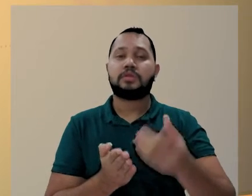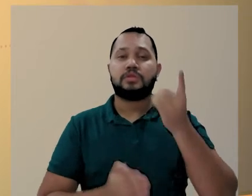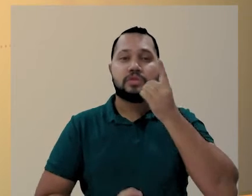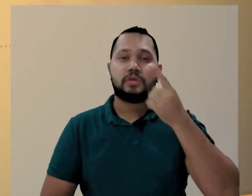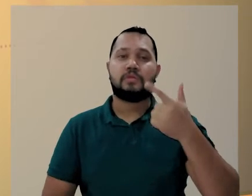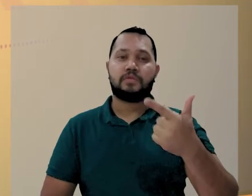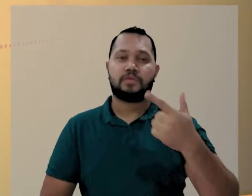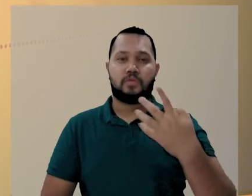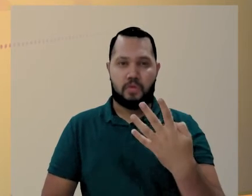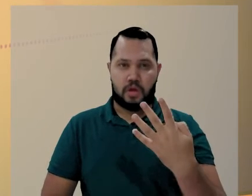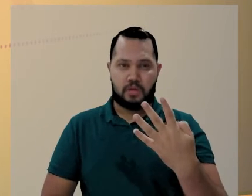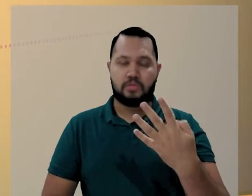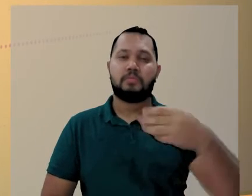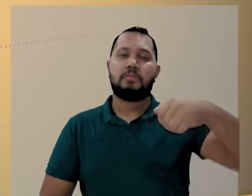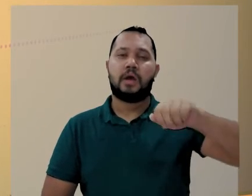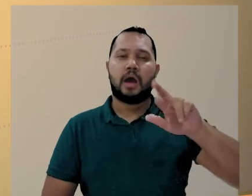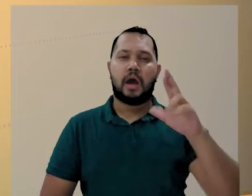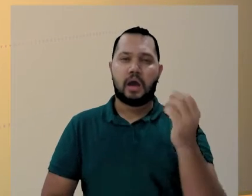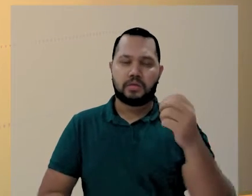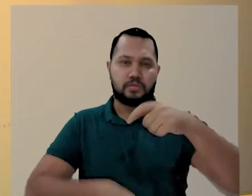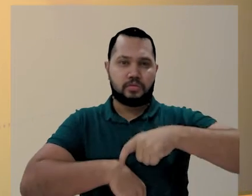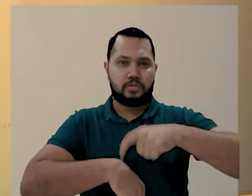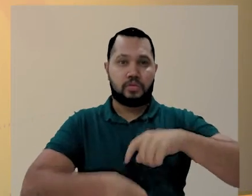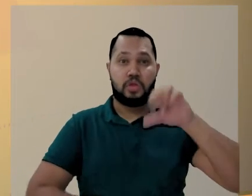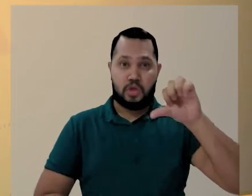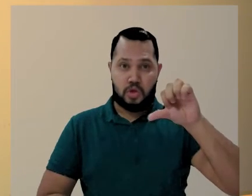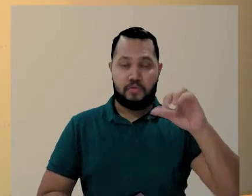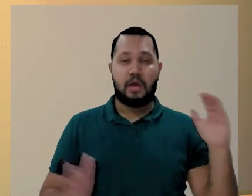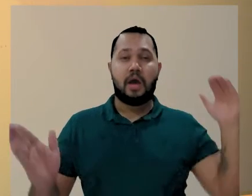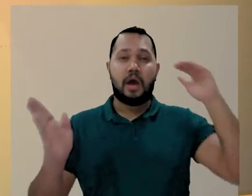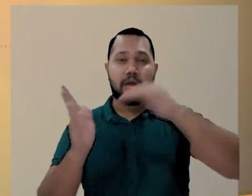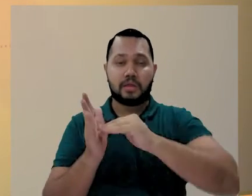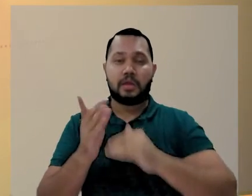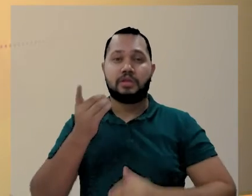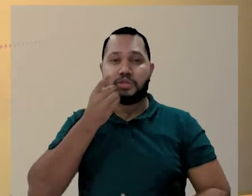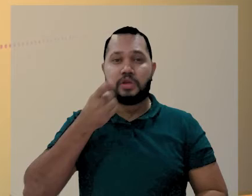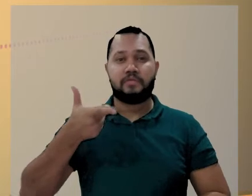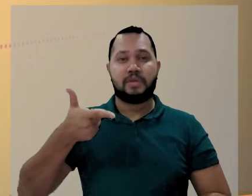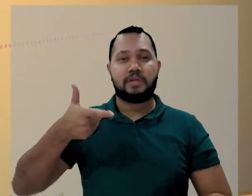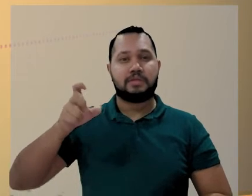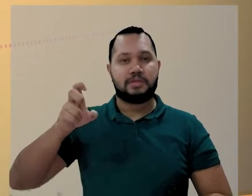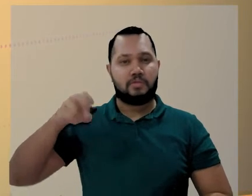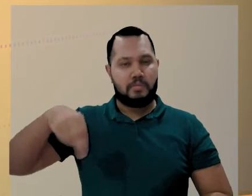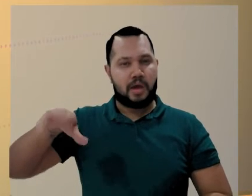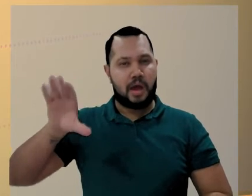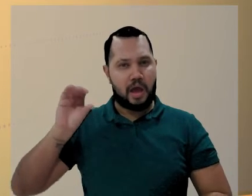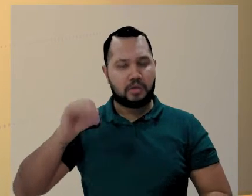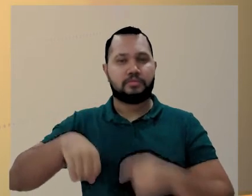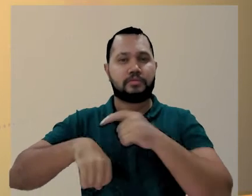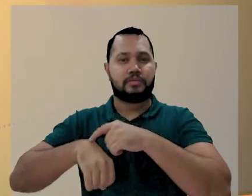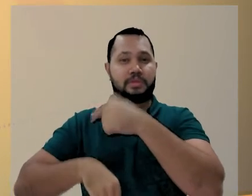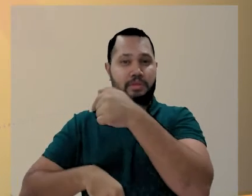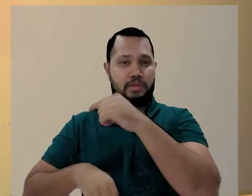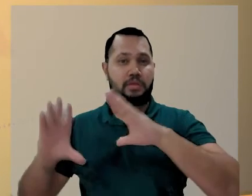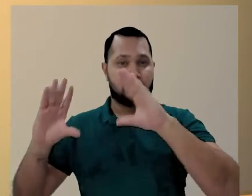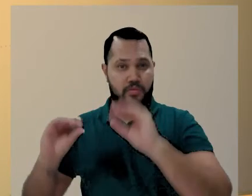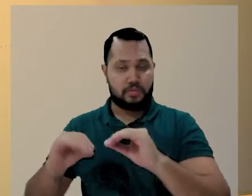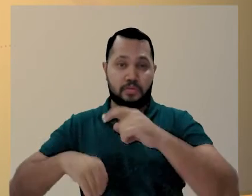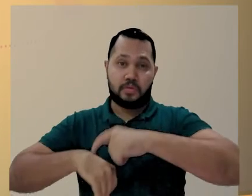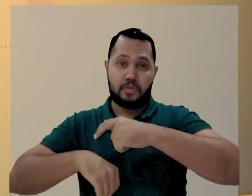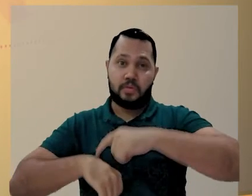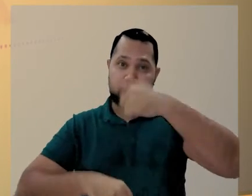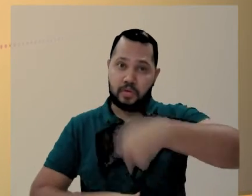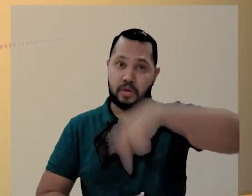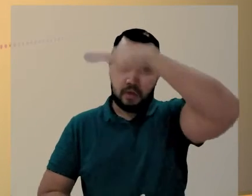turno inicia às 9 horas do dia 24 de março e segue até às 19 horas do dia 25,